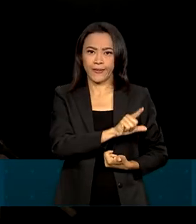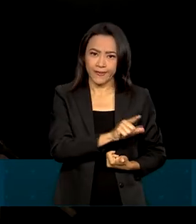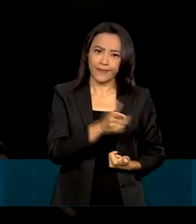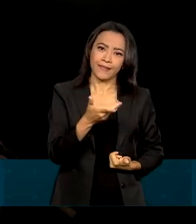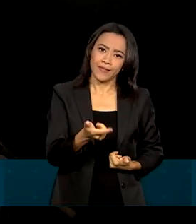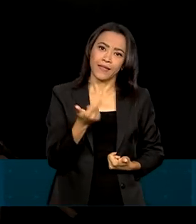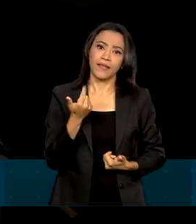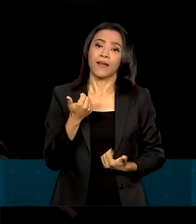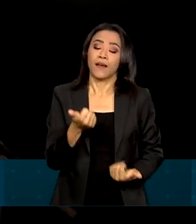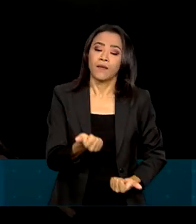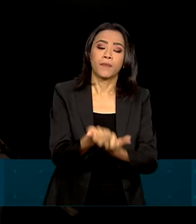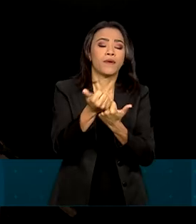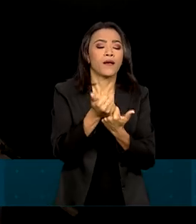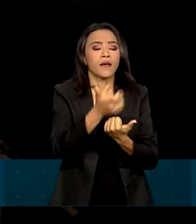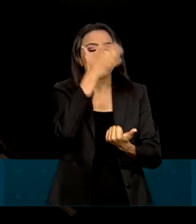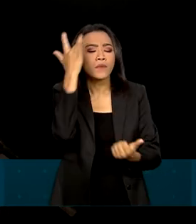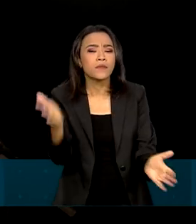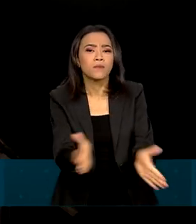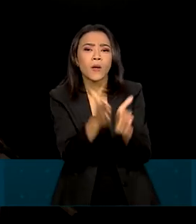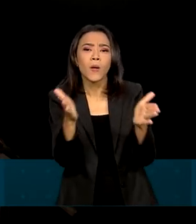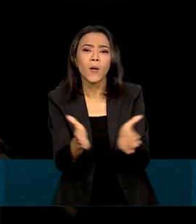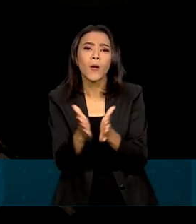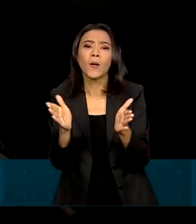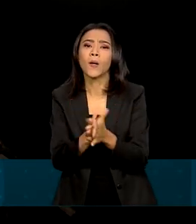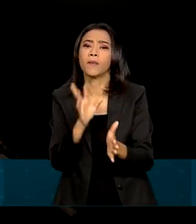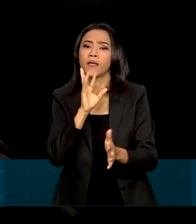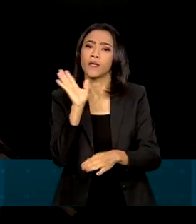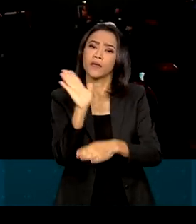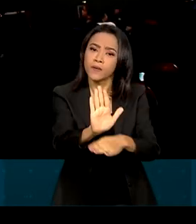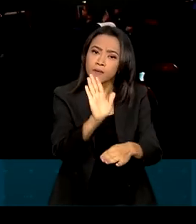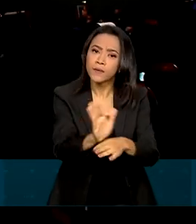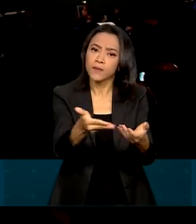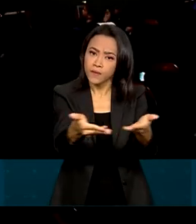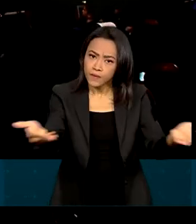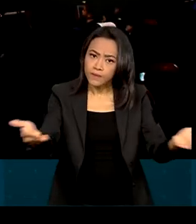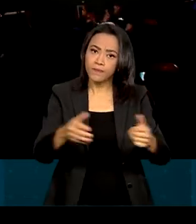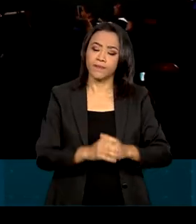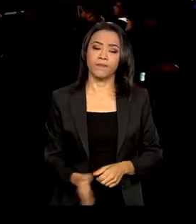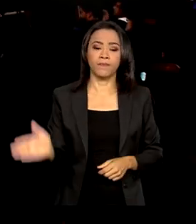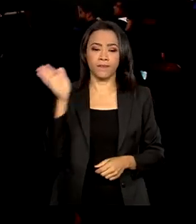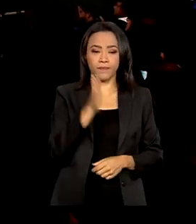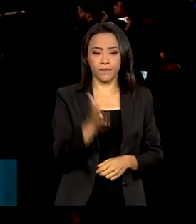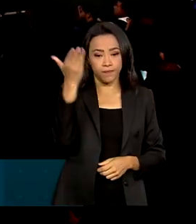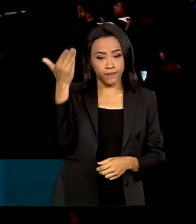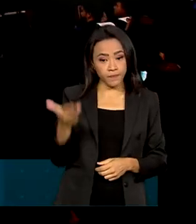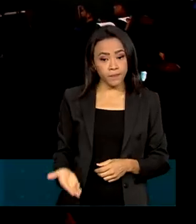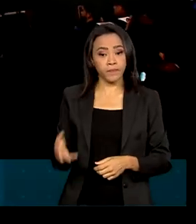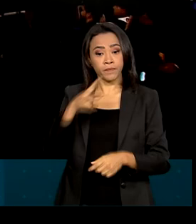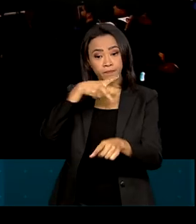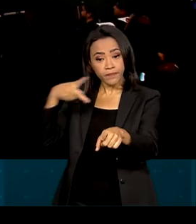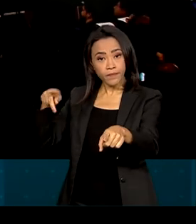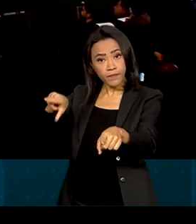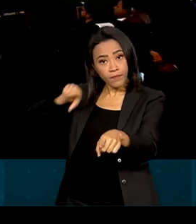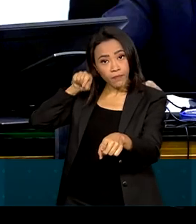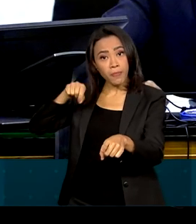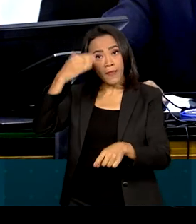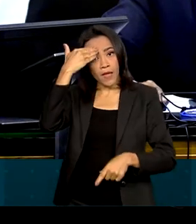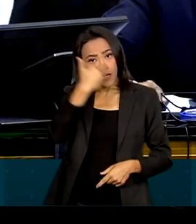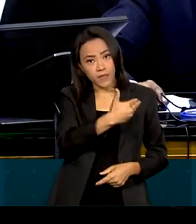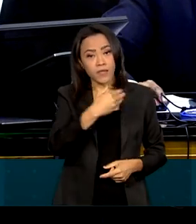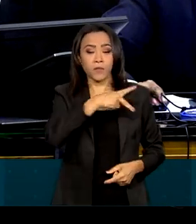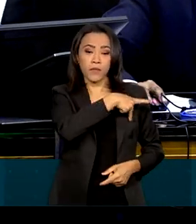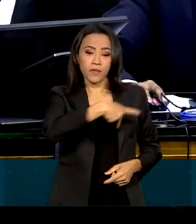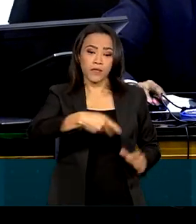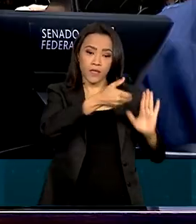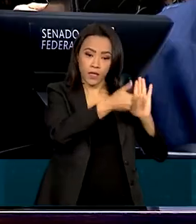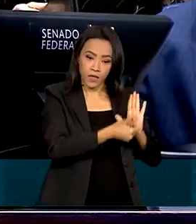mais pobre e mais necessitada da nossa população. O presidente eleito agradeceu ainda aos presidentes da Câmara,